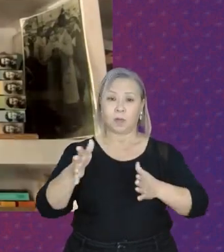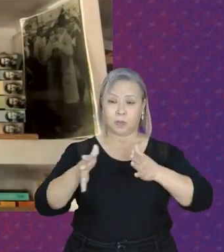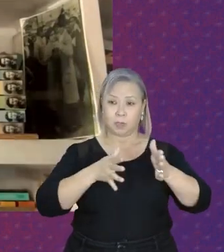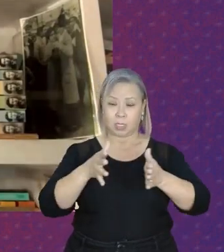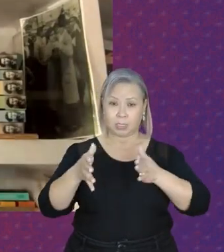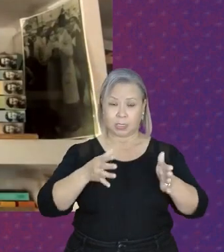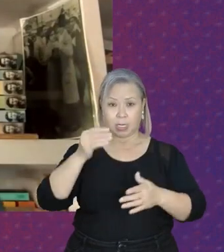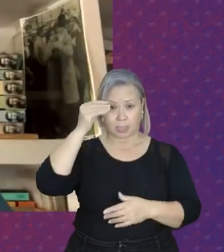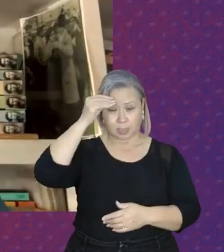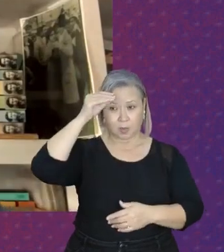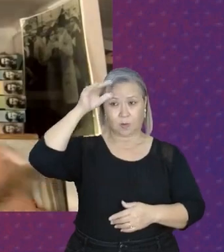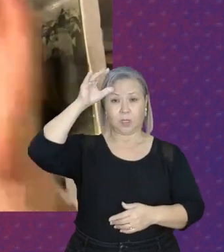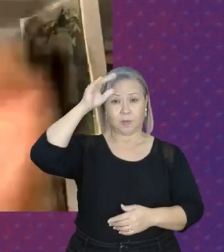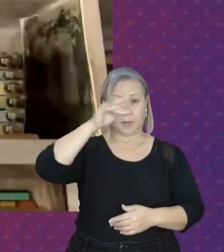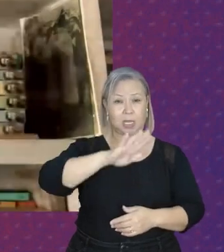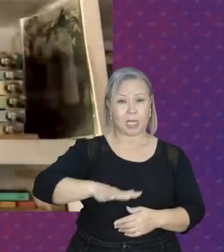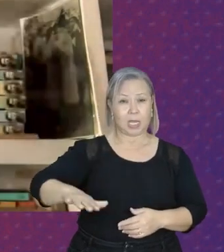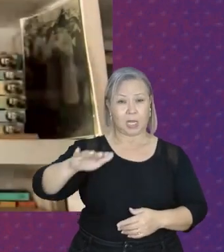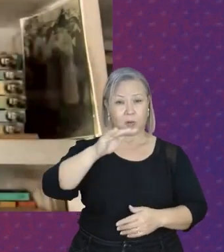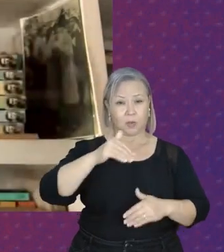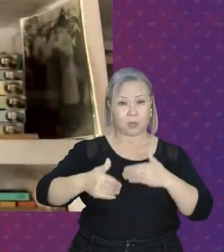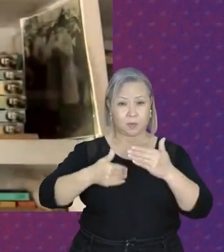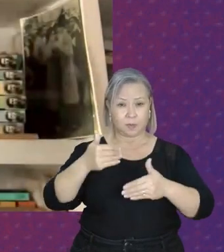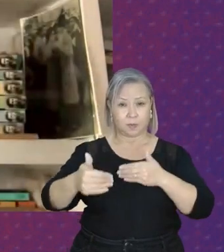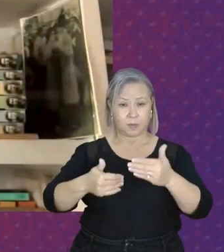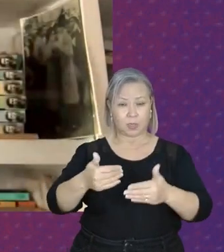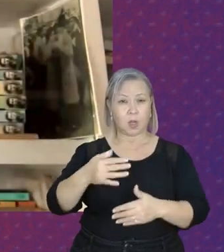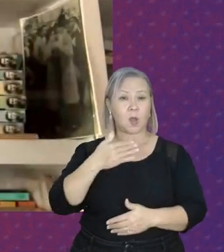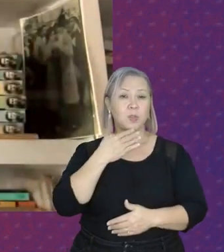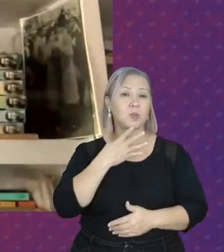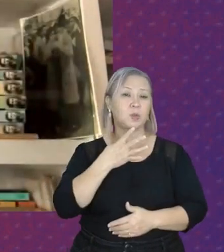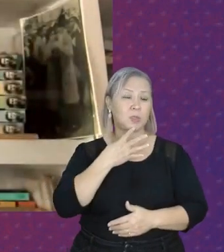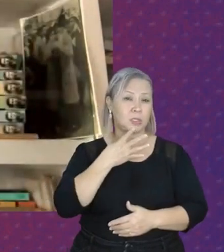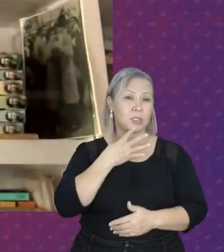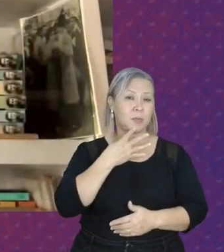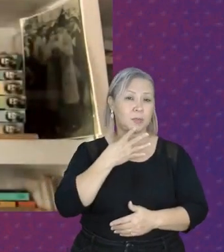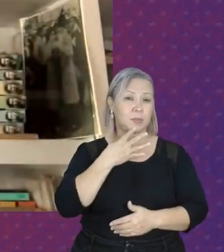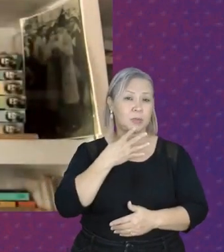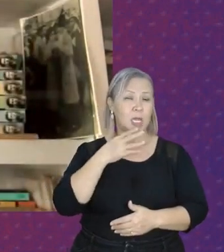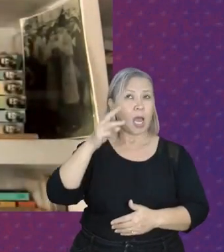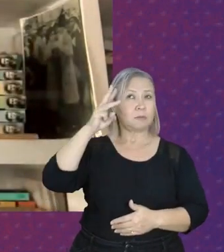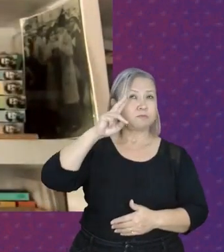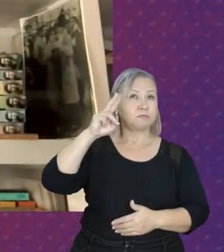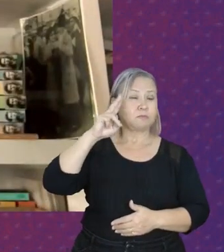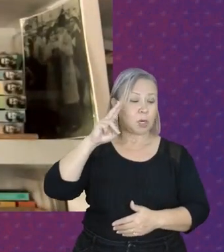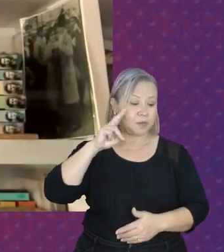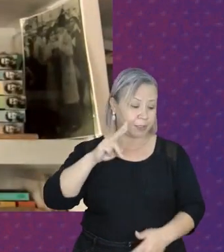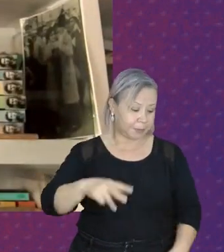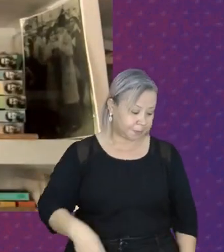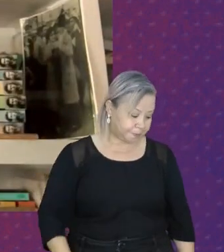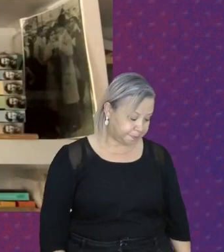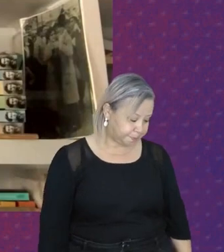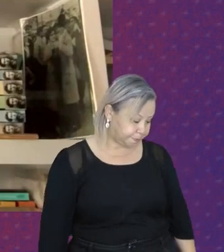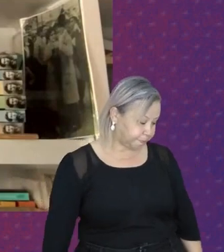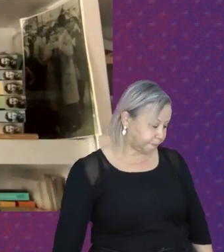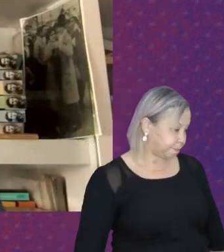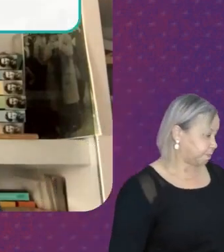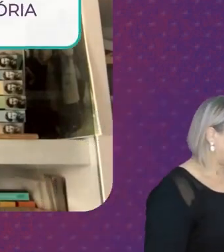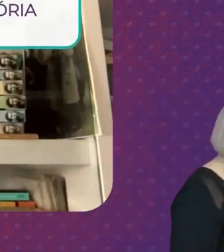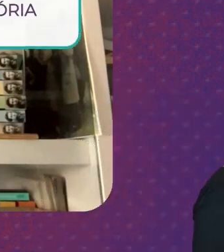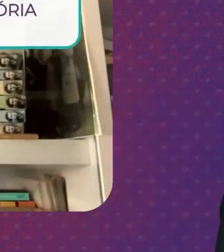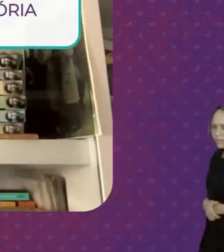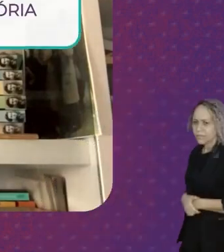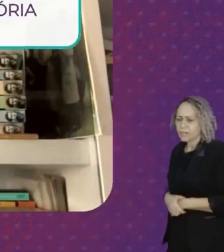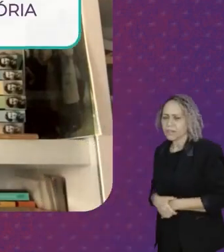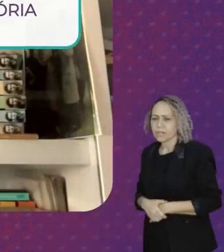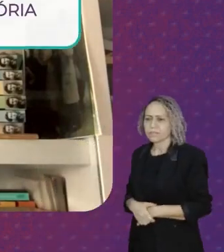conhecimento e a todos esses processos, nós conhecemos a memória, conseguimos construir